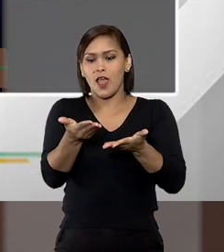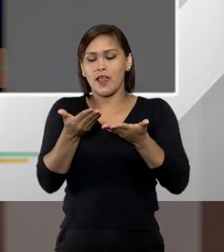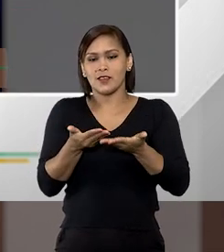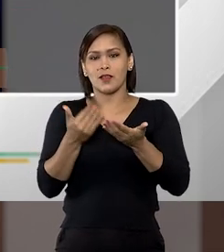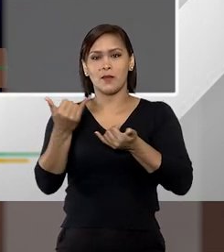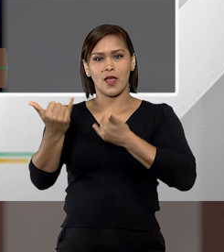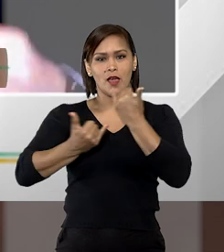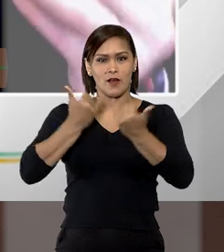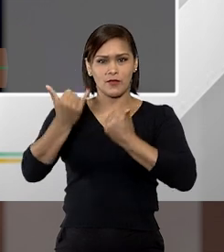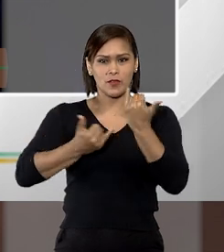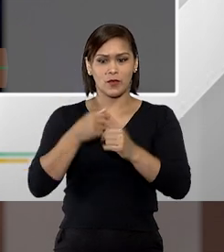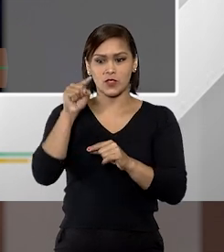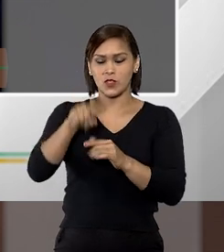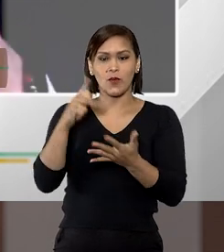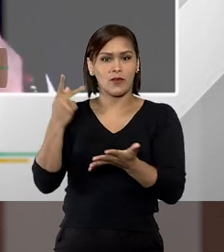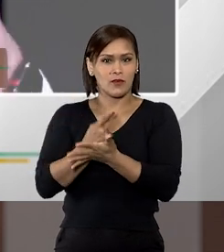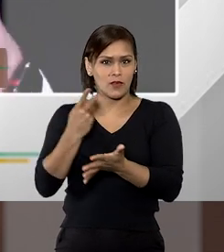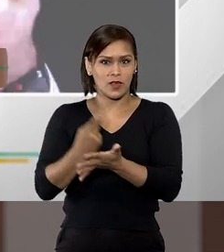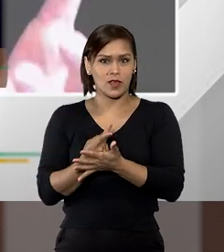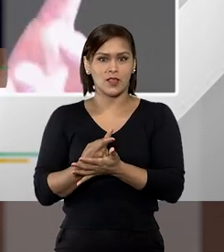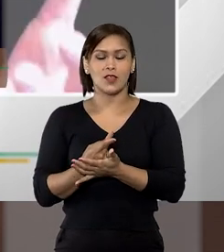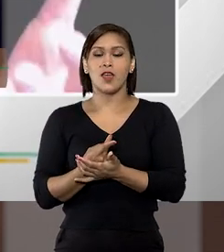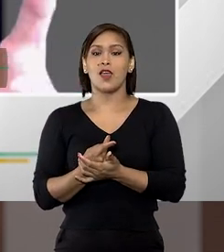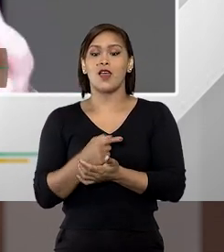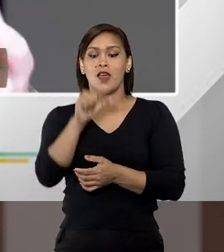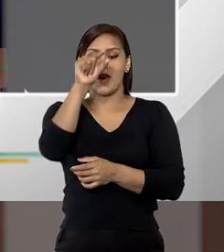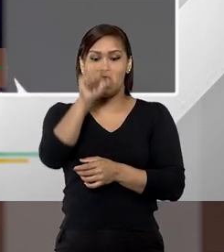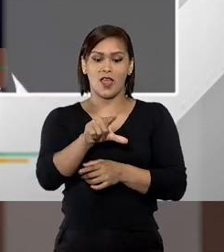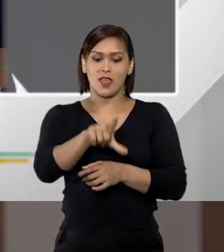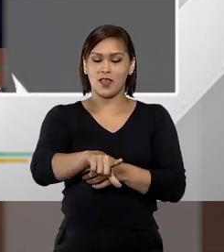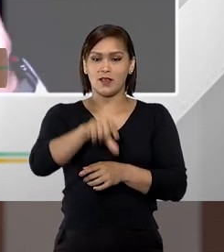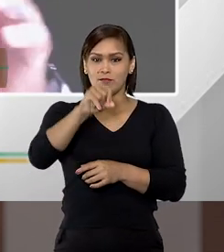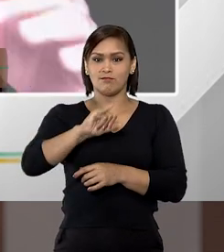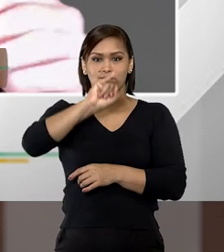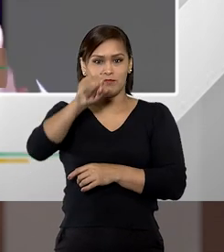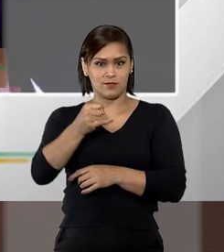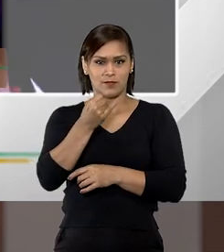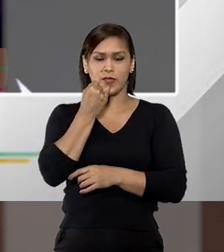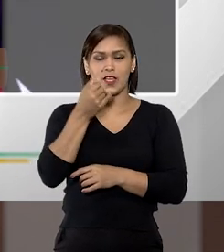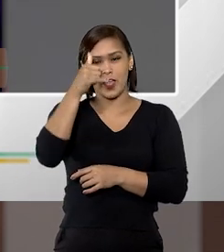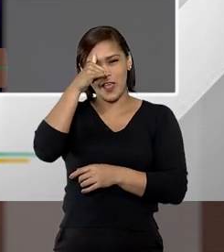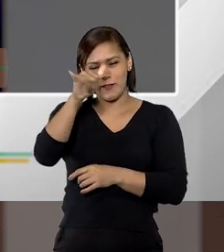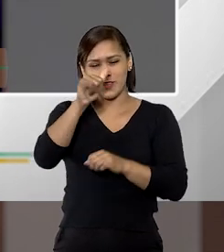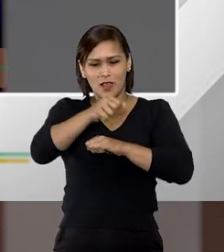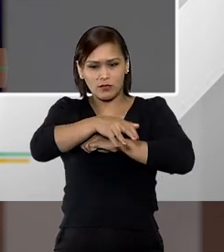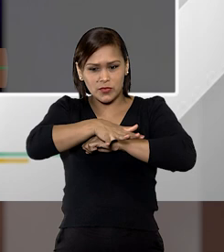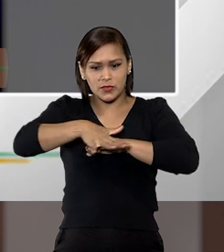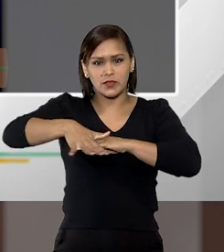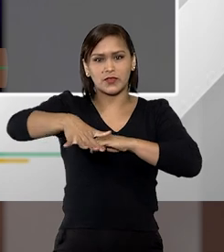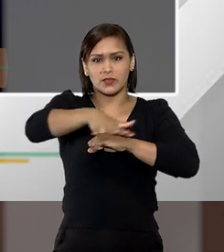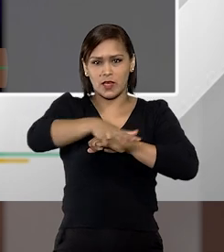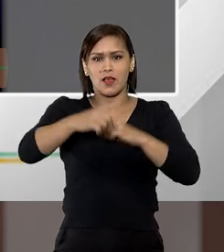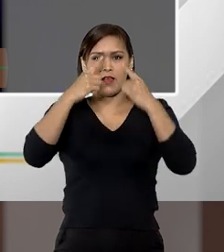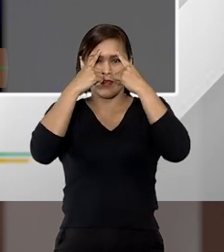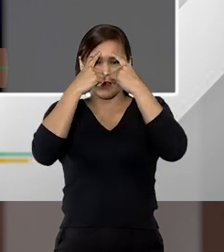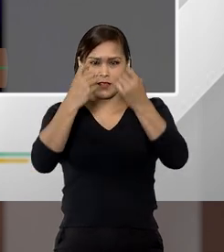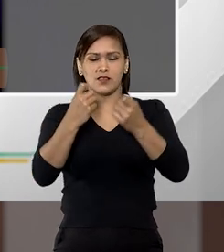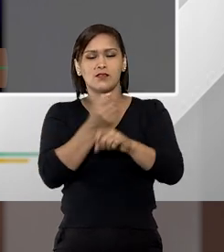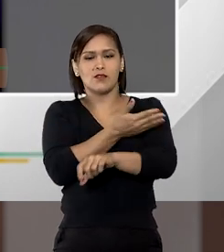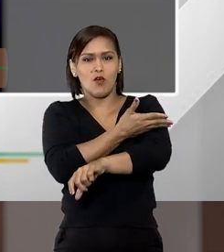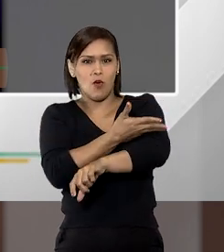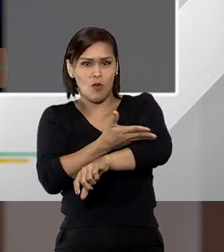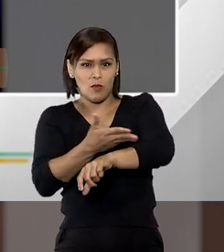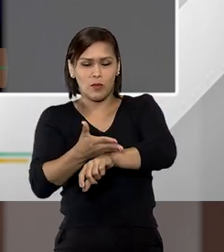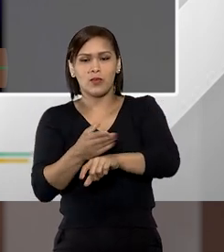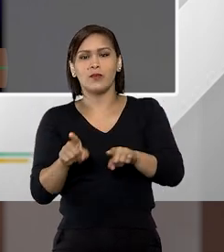informação de que aquilo está errado nós temos a chance de evitar a propagação desse comportamento